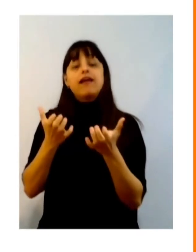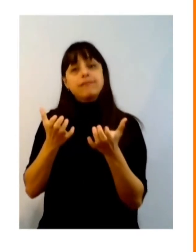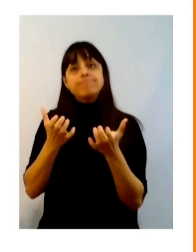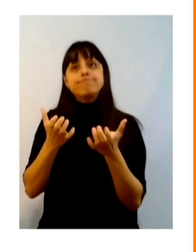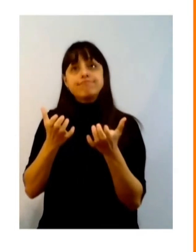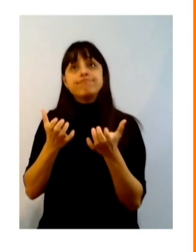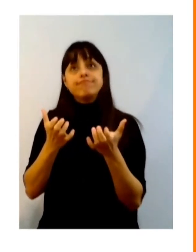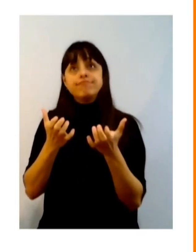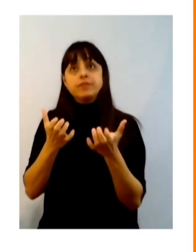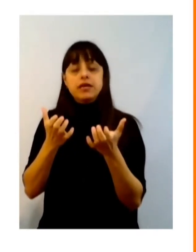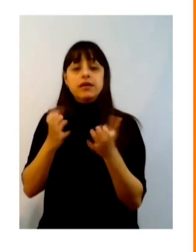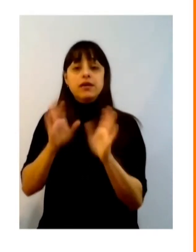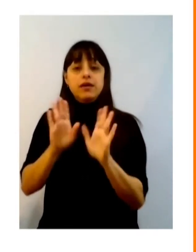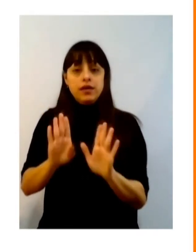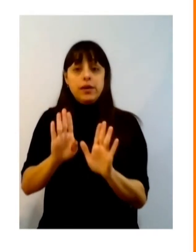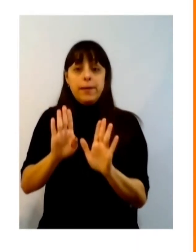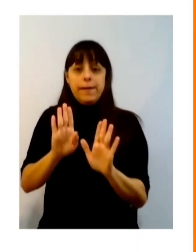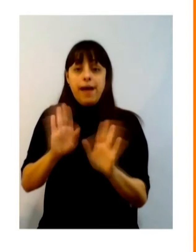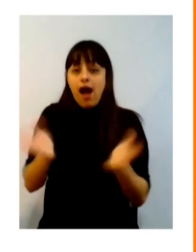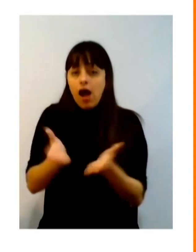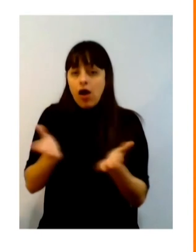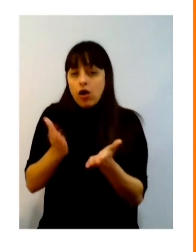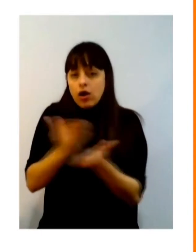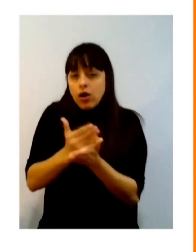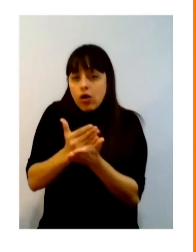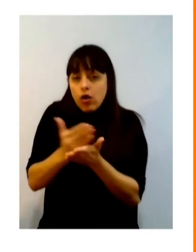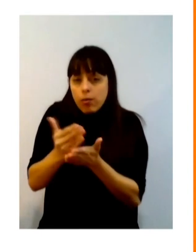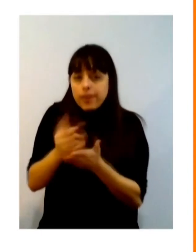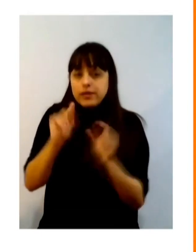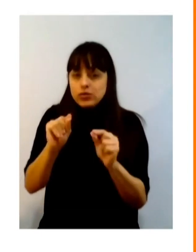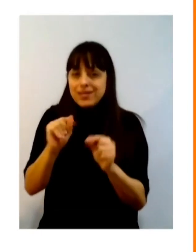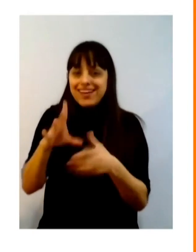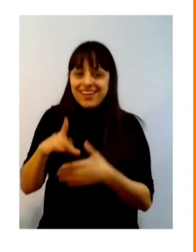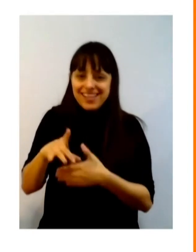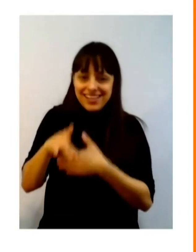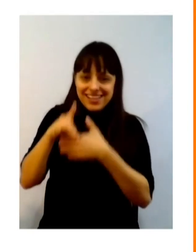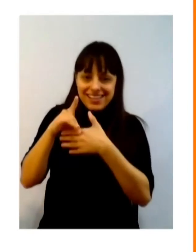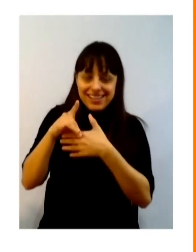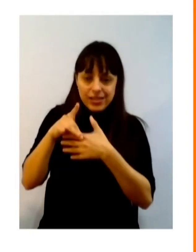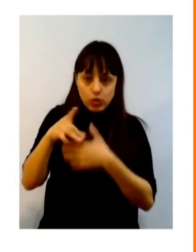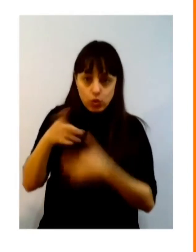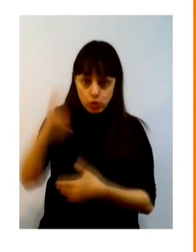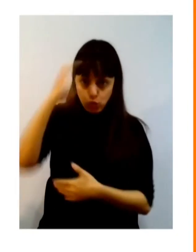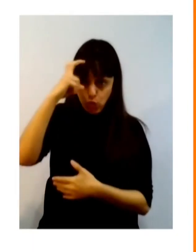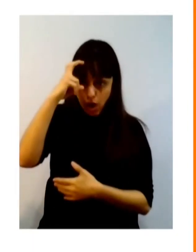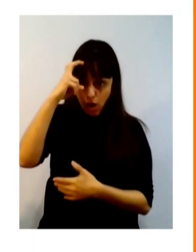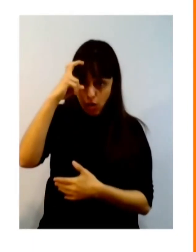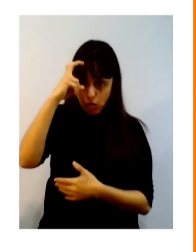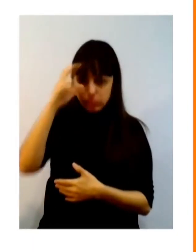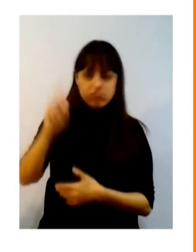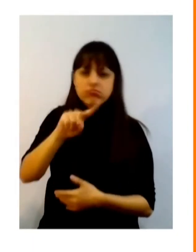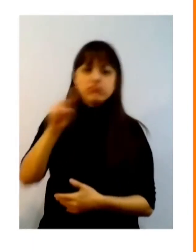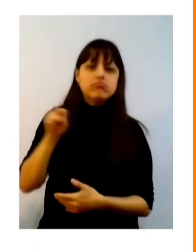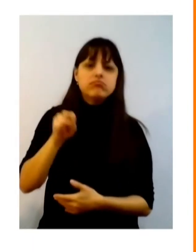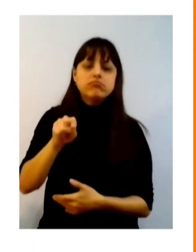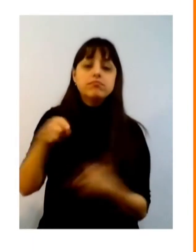também essa primeira aproximação com a liderança cultural que nós precisamos hoje.